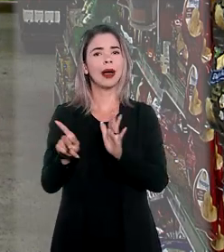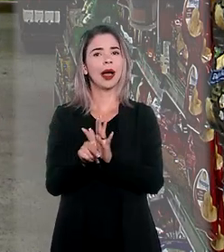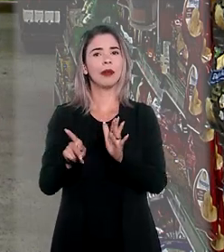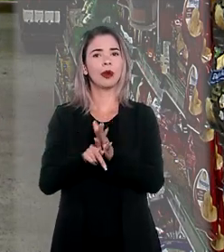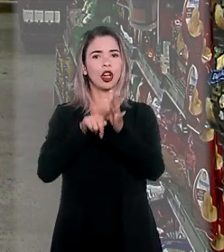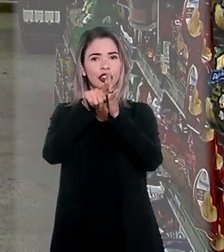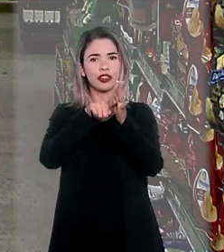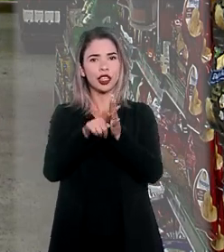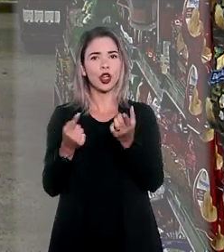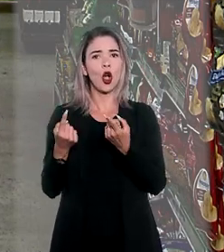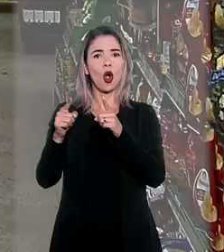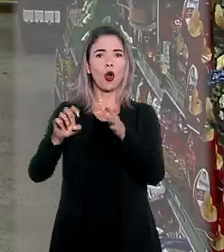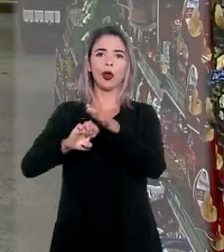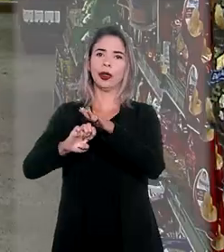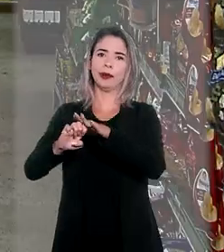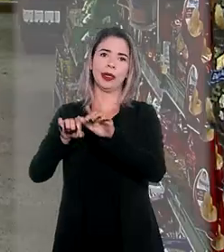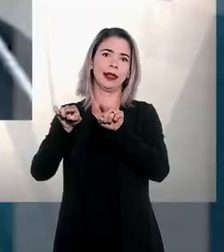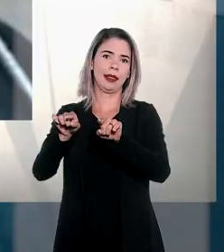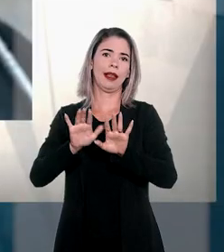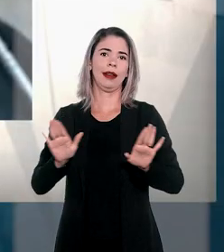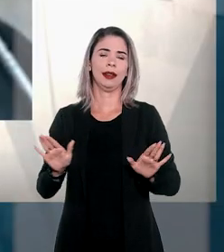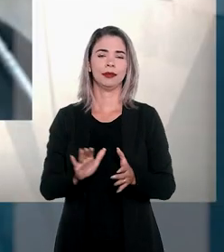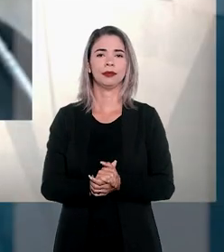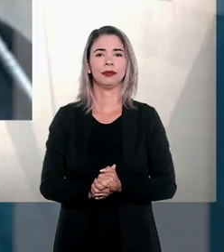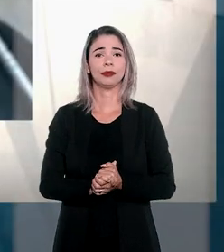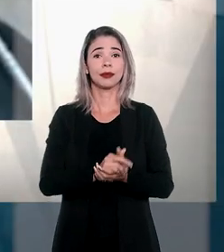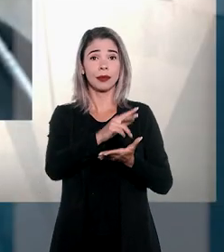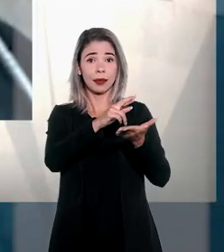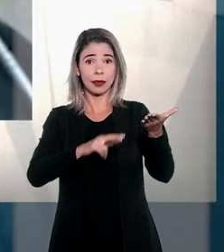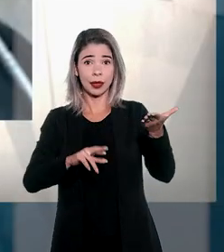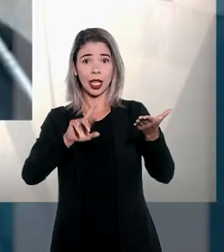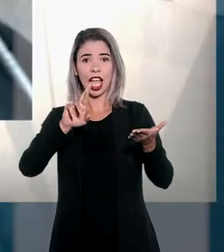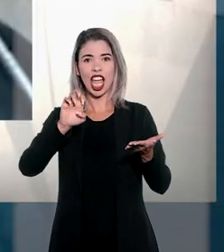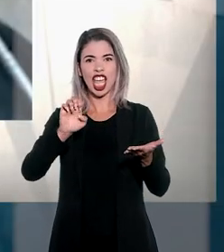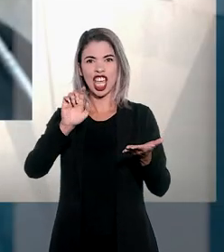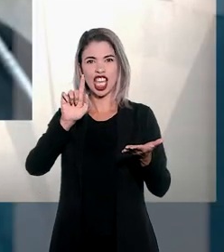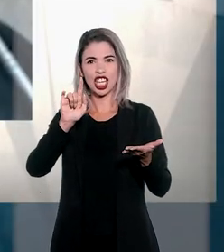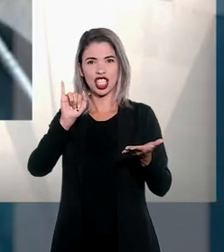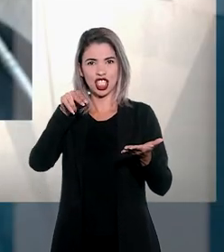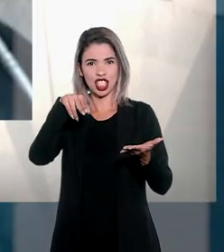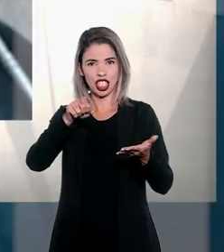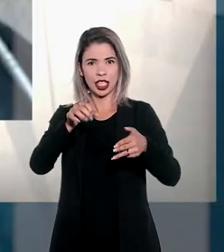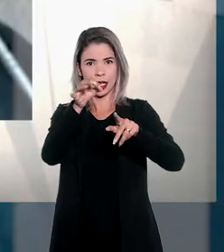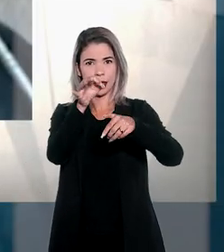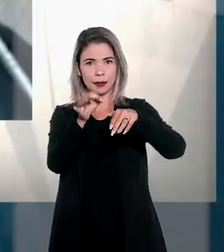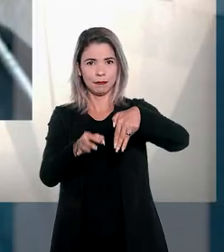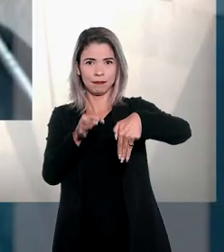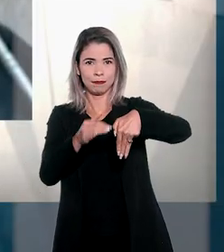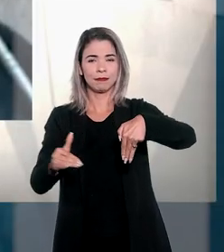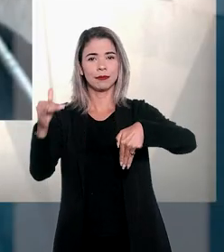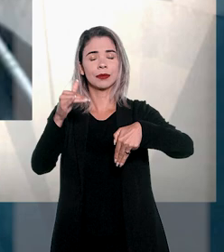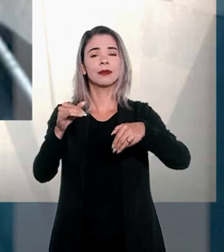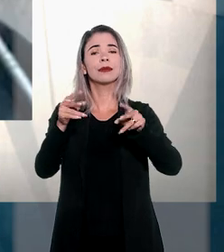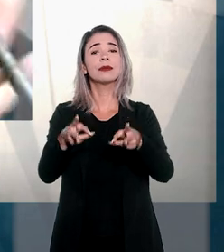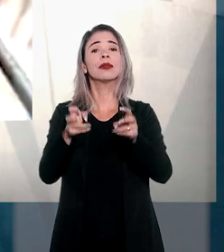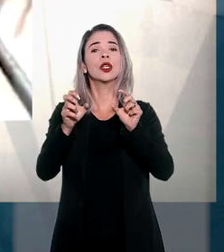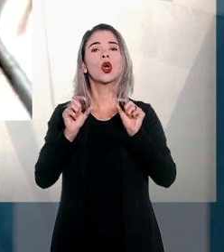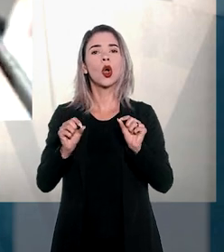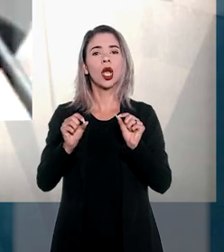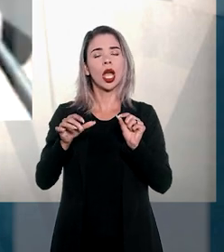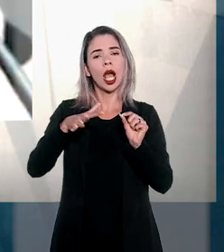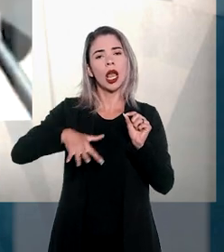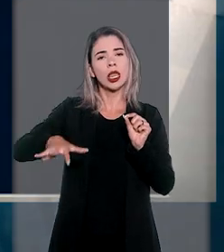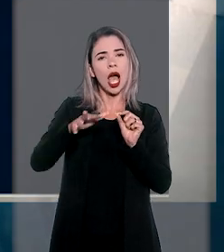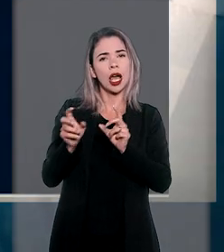execução fiscal contra a empresa. A relatora, ministra Regina Helena Costa, observou que, sob o ponto de vista do